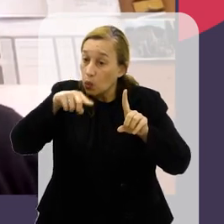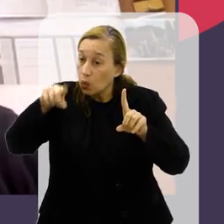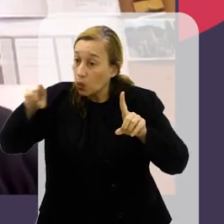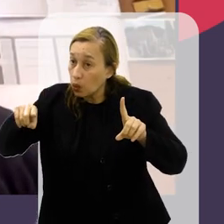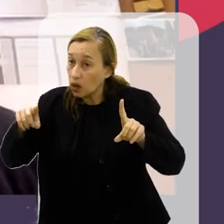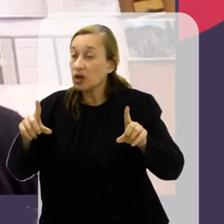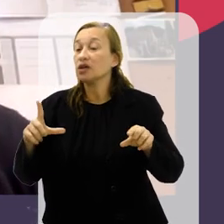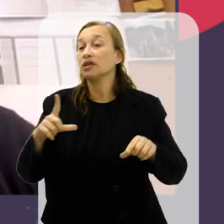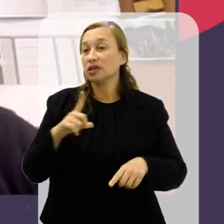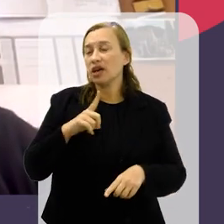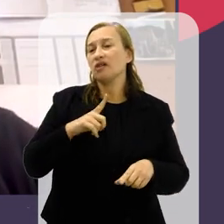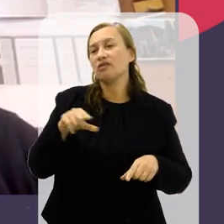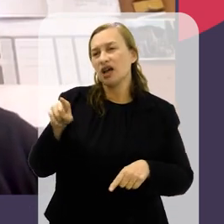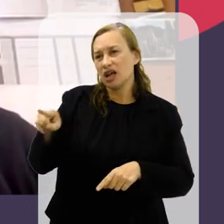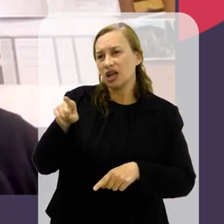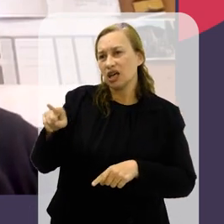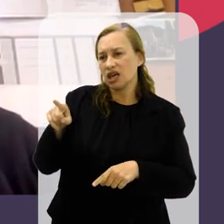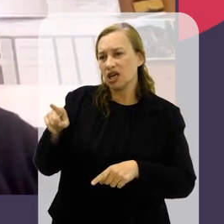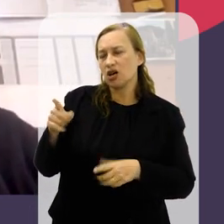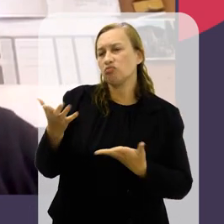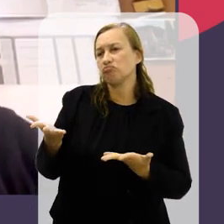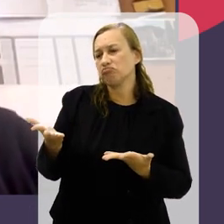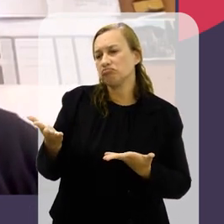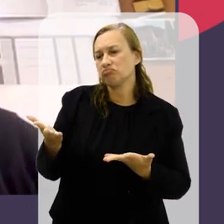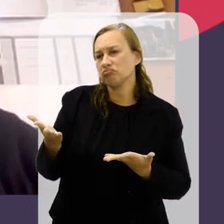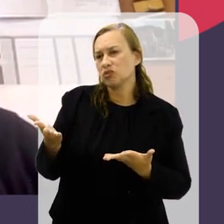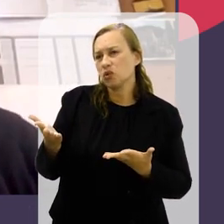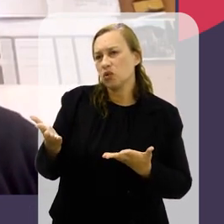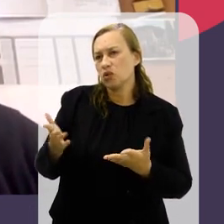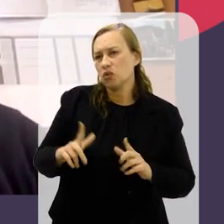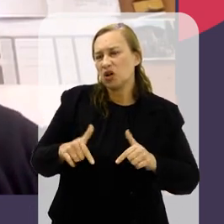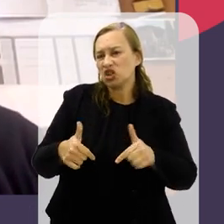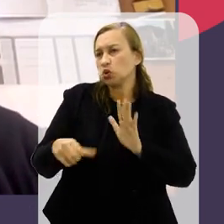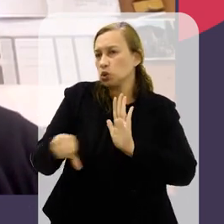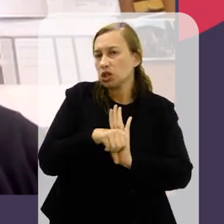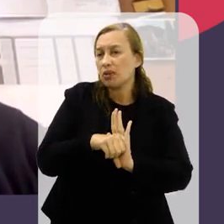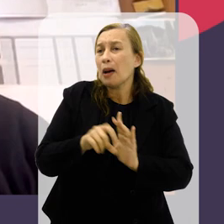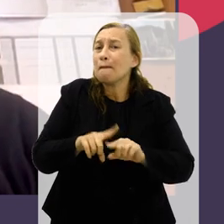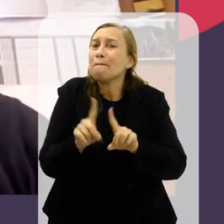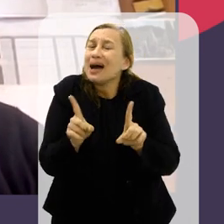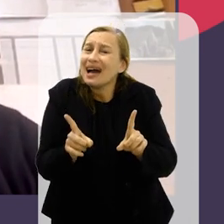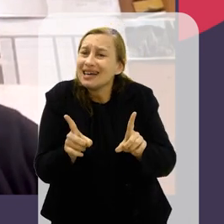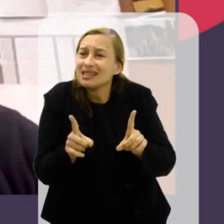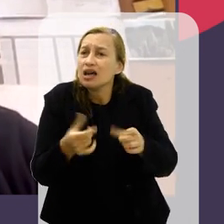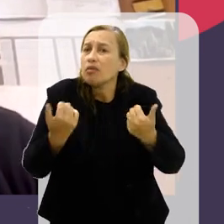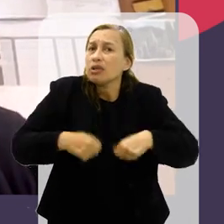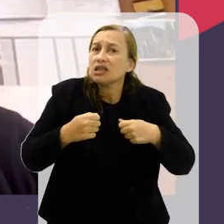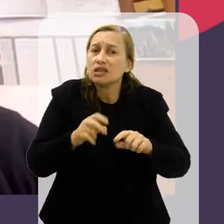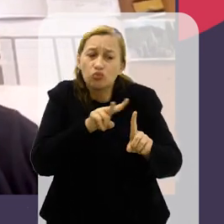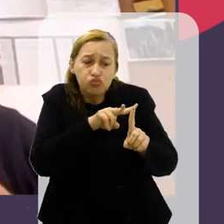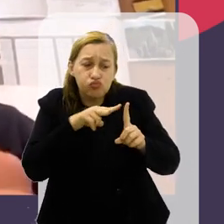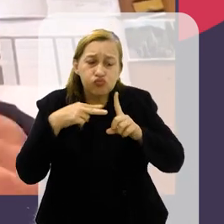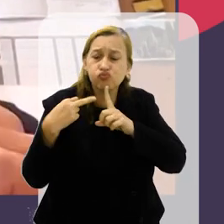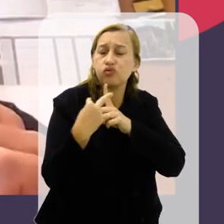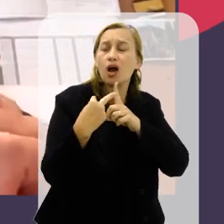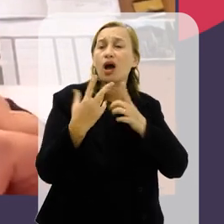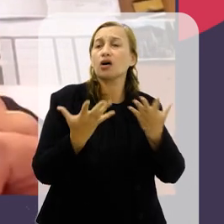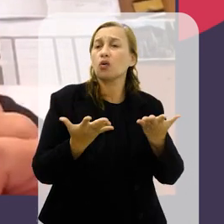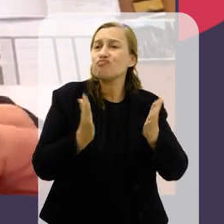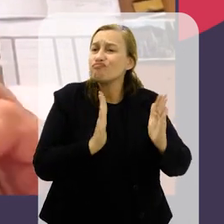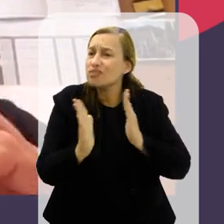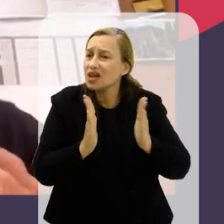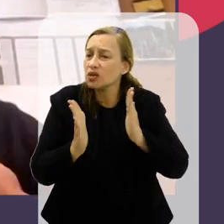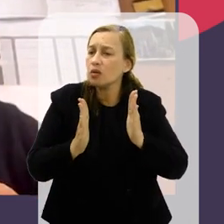Há também flutuações ali e houve, aparentemente, uma intensificação de crimes. Mas nós precisamos olhar